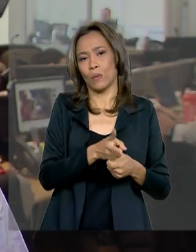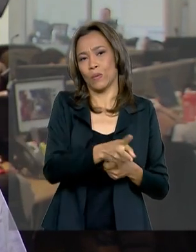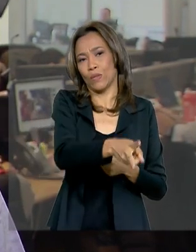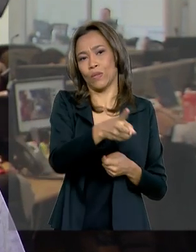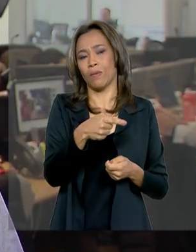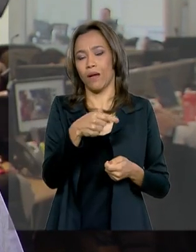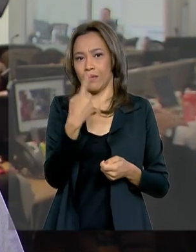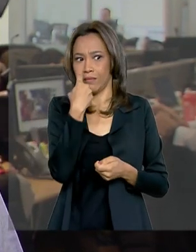sendo vantajoso para eles.